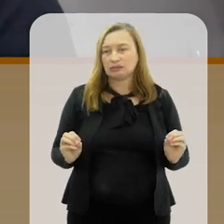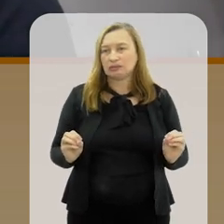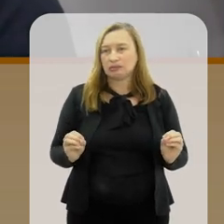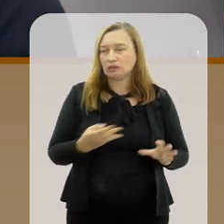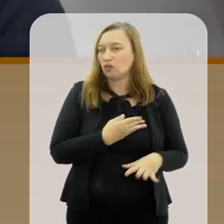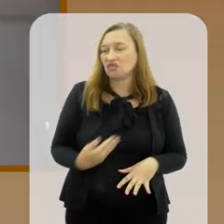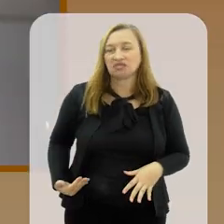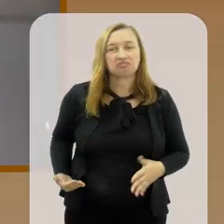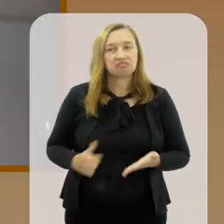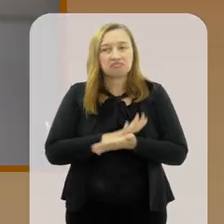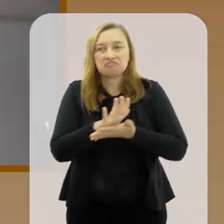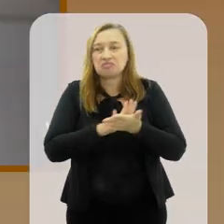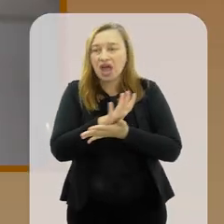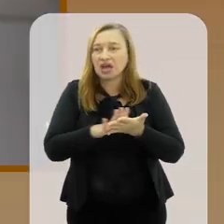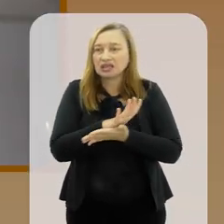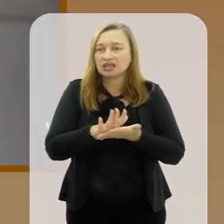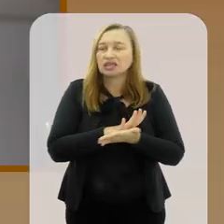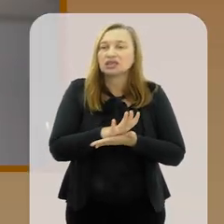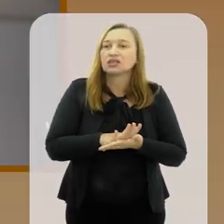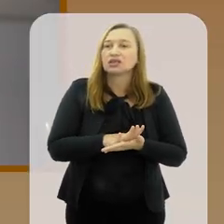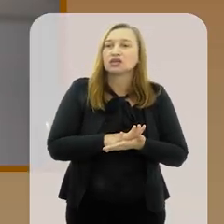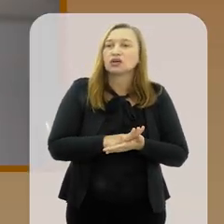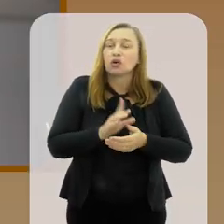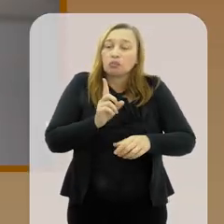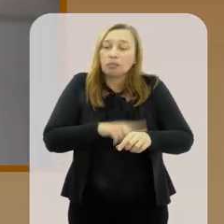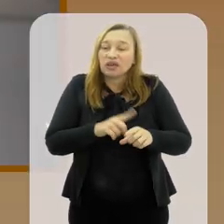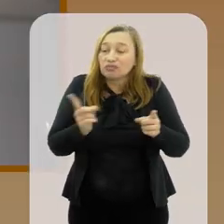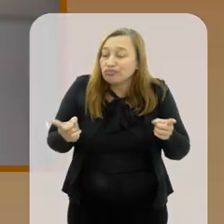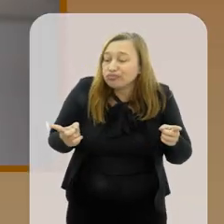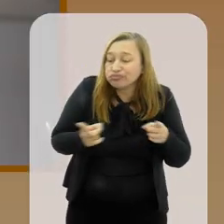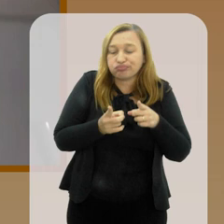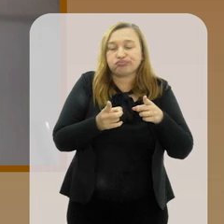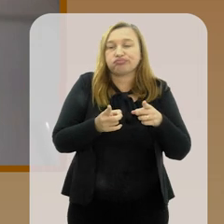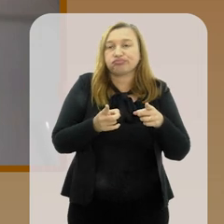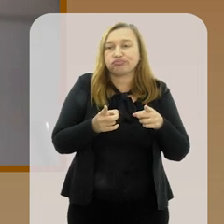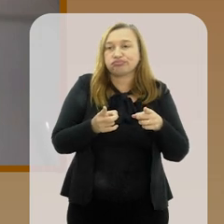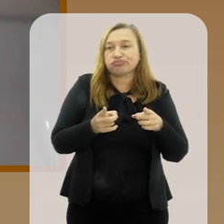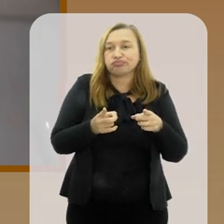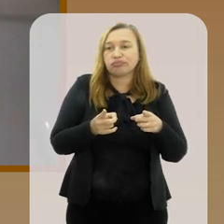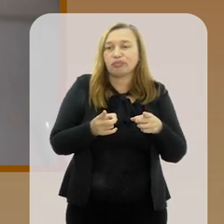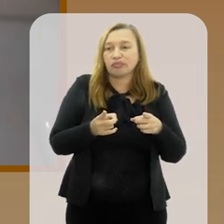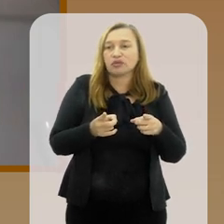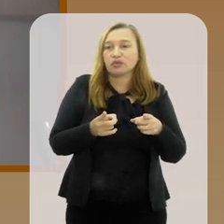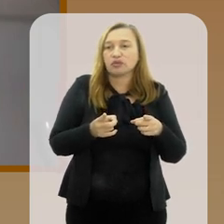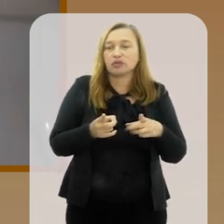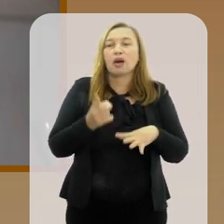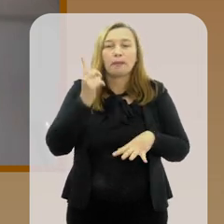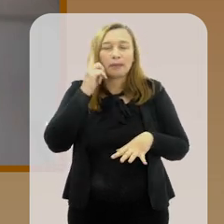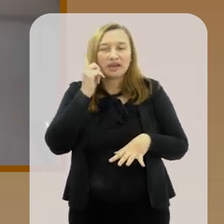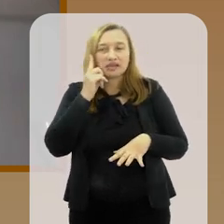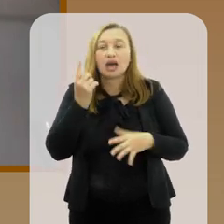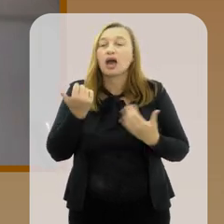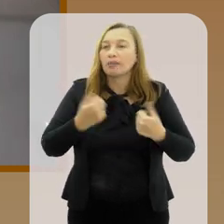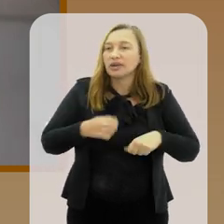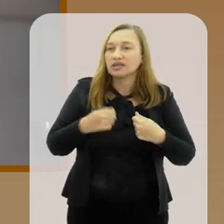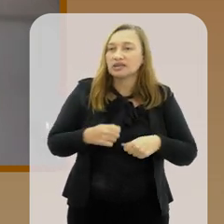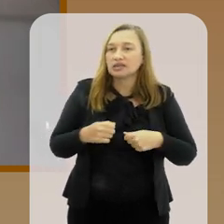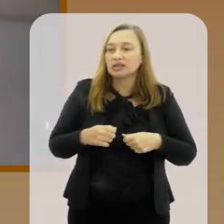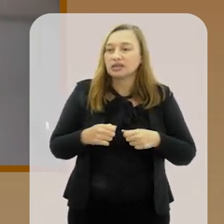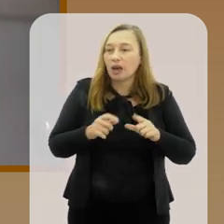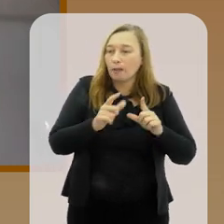basicamente essa noção as pessoas pensam em tempos extremamente curtos e objetivos a pesquisa